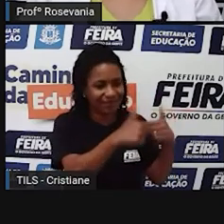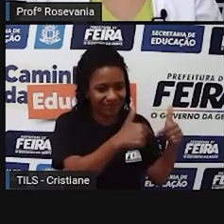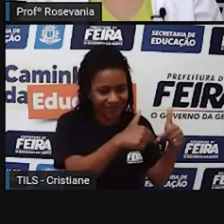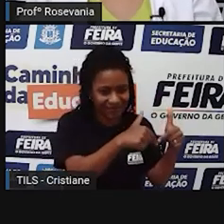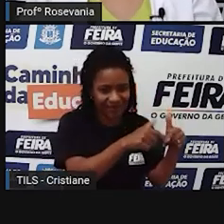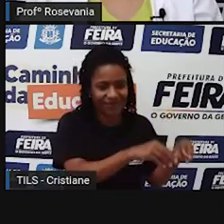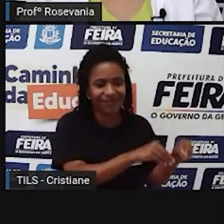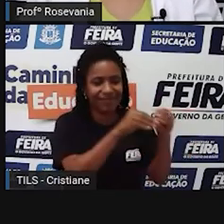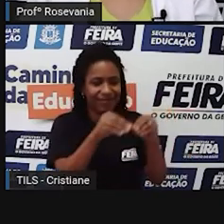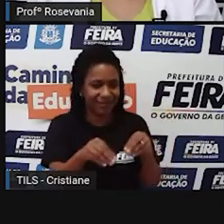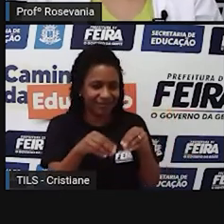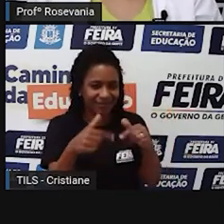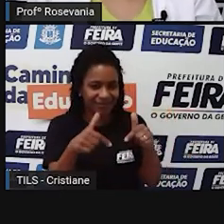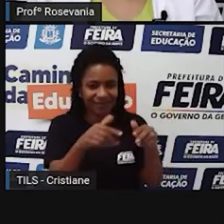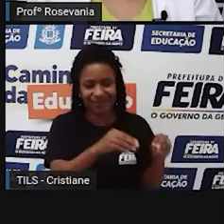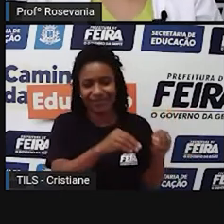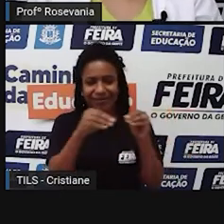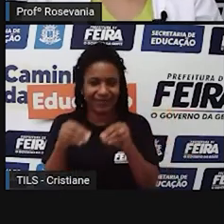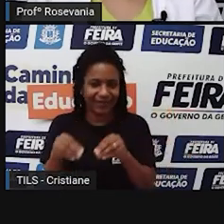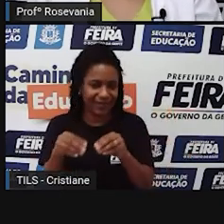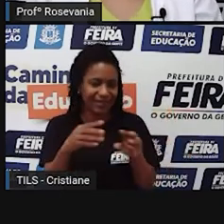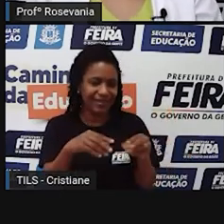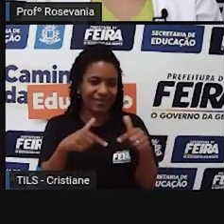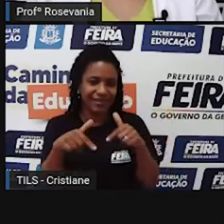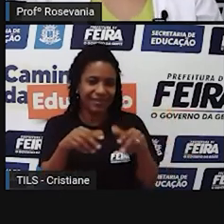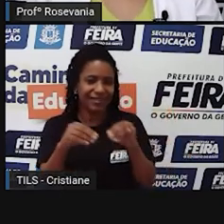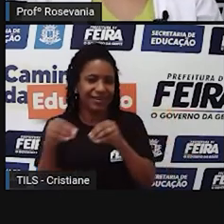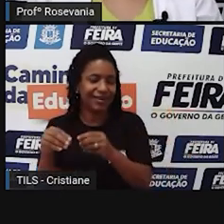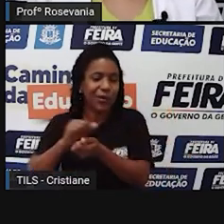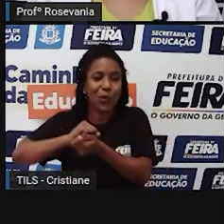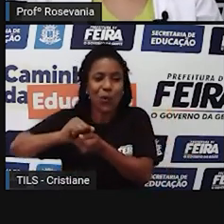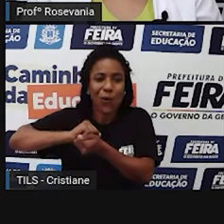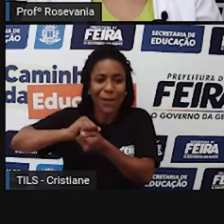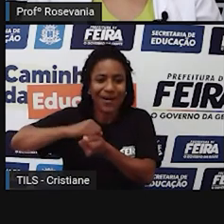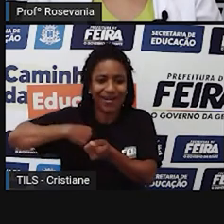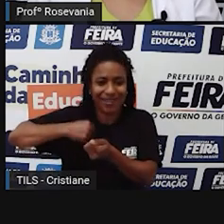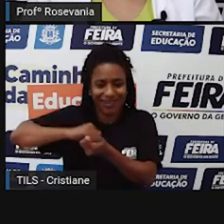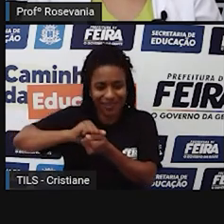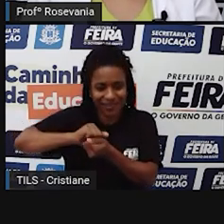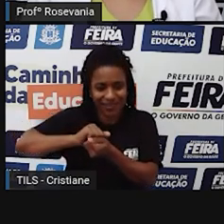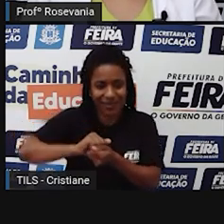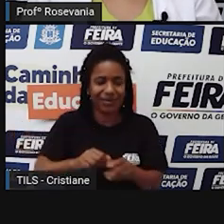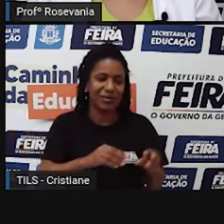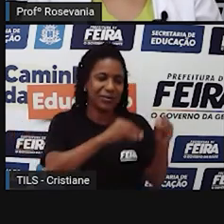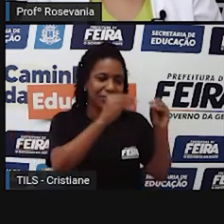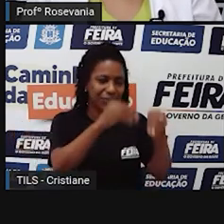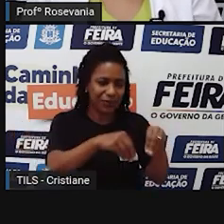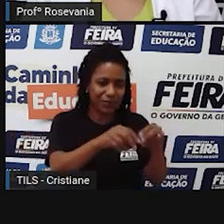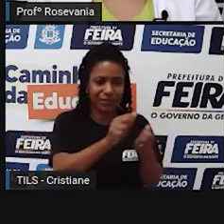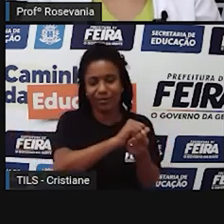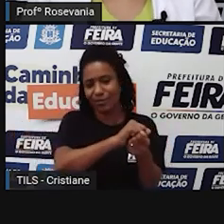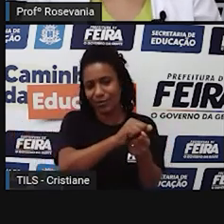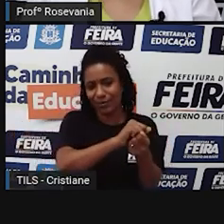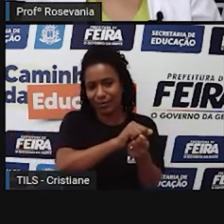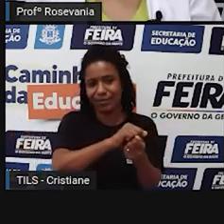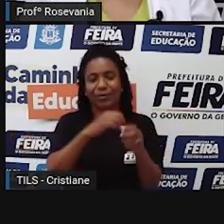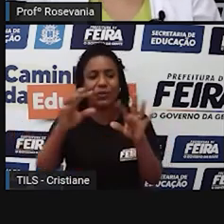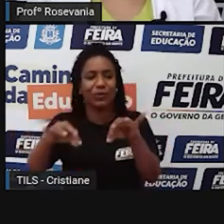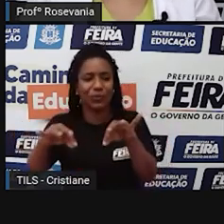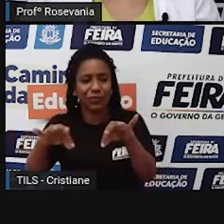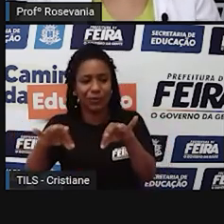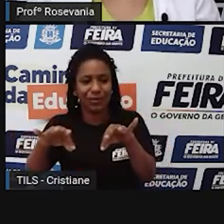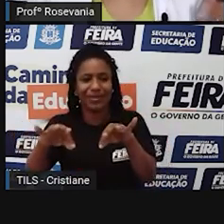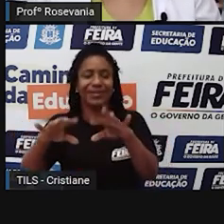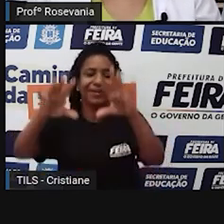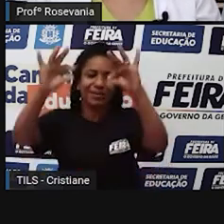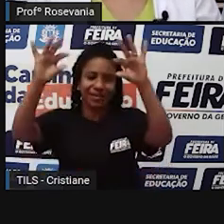Tem o processo de separar a roupa, que está numa lavagem, de separar a roupa, botar essa roupa para lavar, todo mundo lavando, depois todo mundo enxaguando,